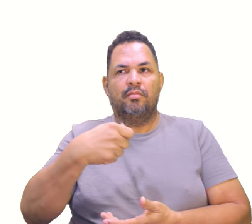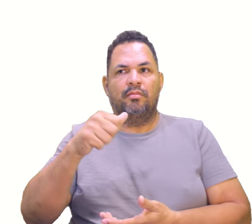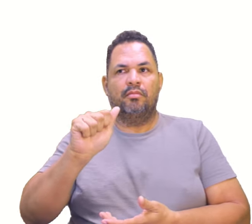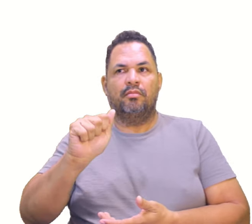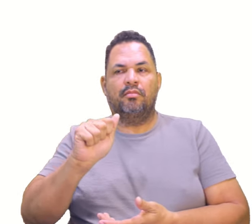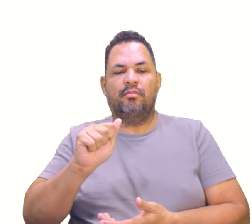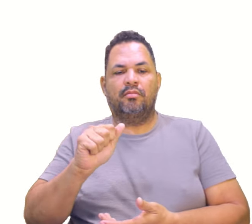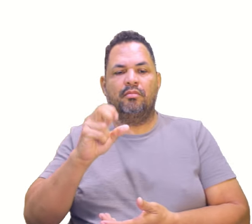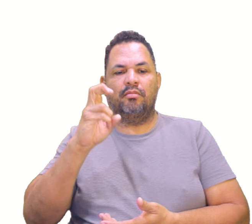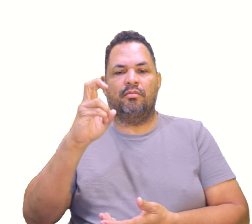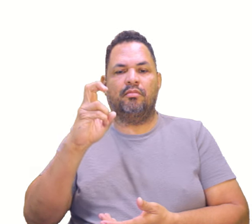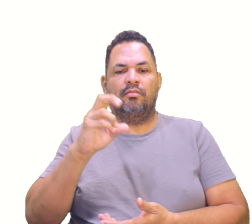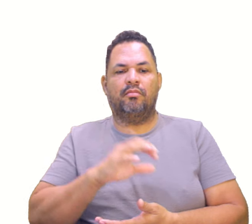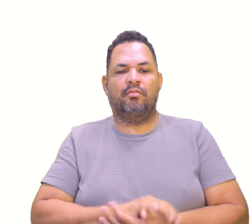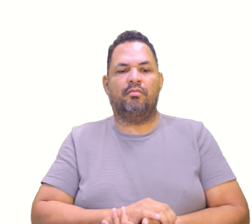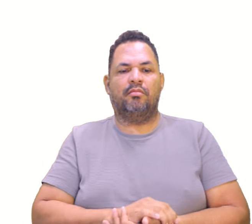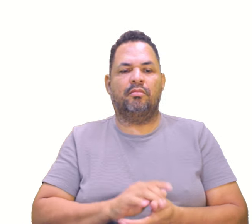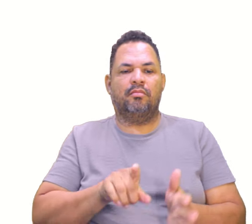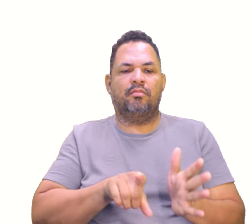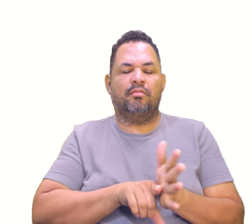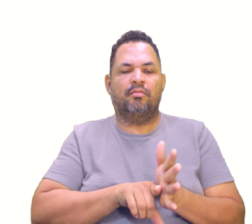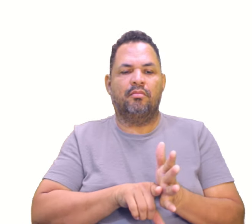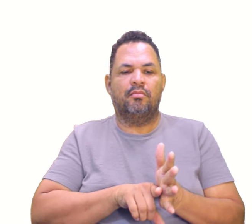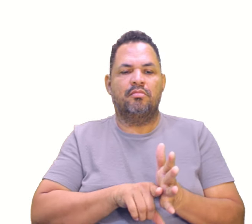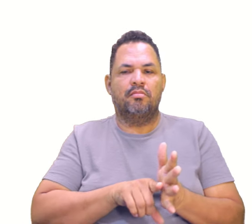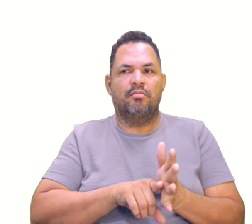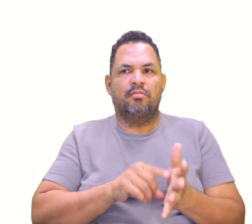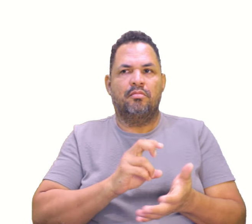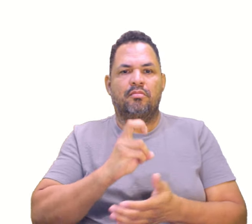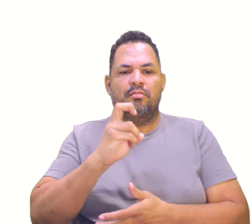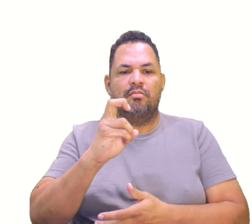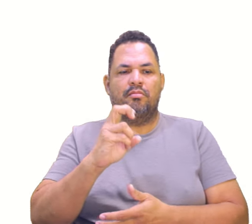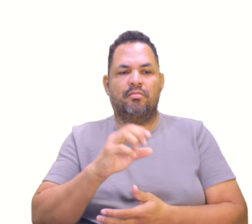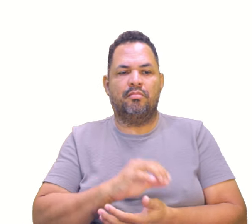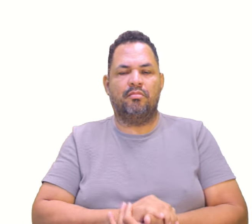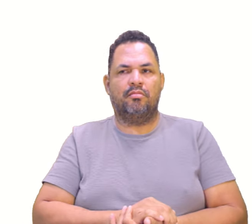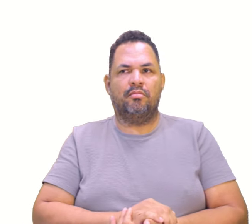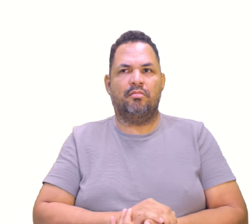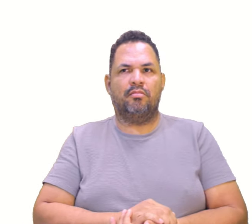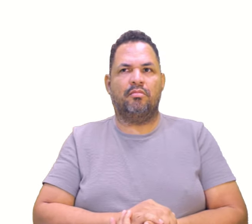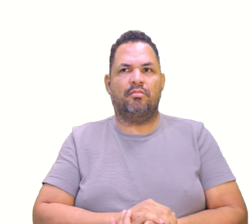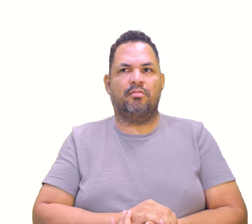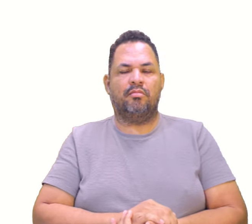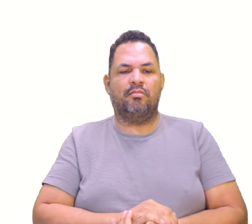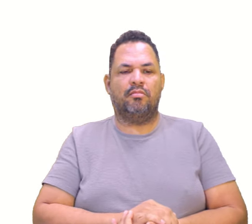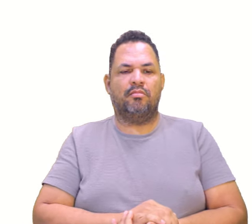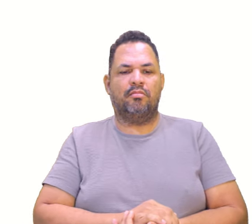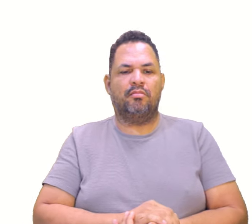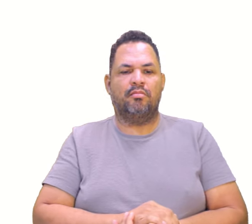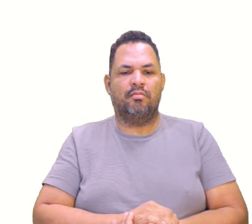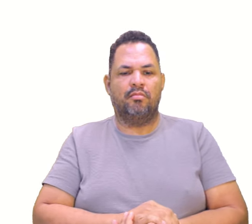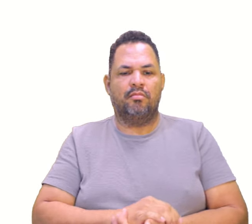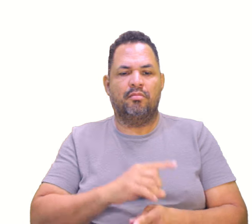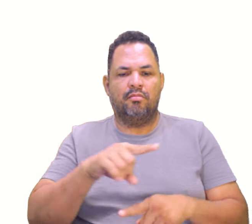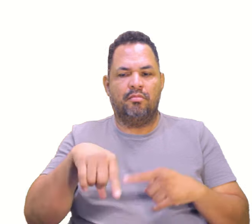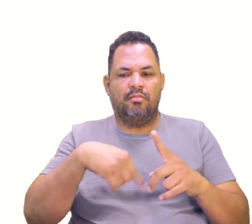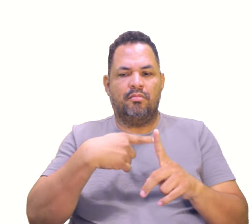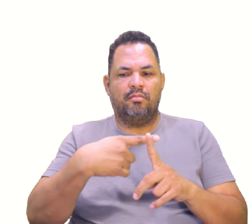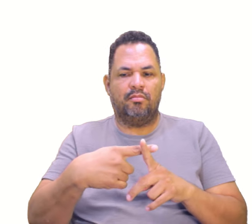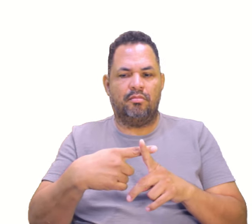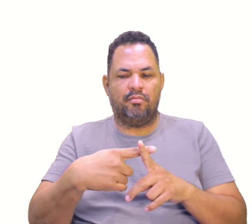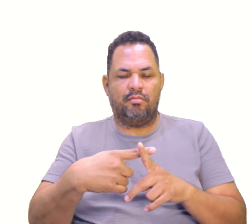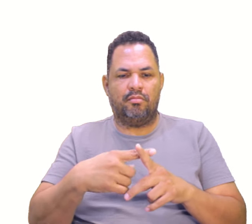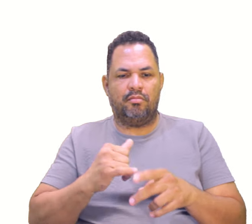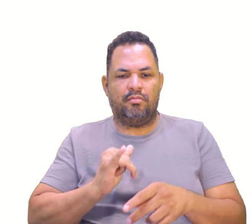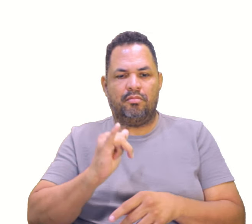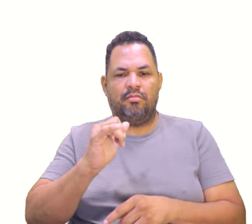É 5. 5. Menos quem é o x do B? É o 1 ao quadrado, mais quem é o y